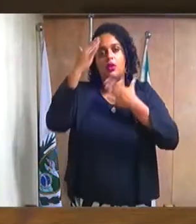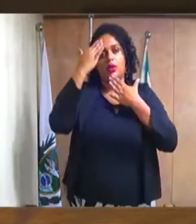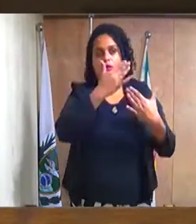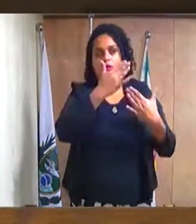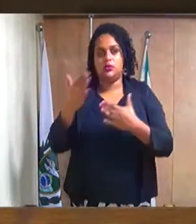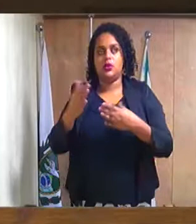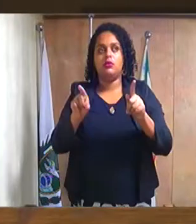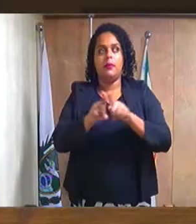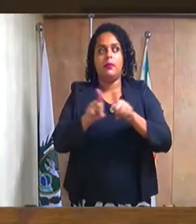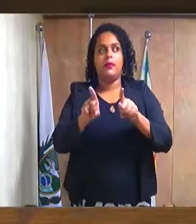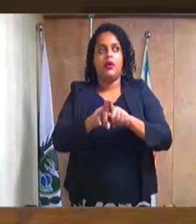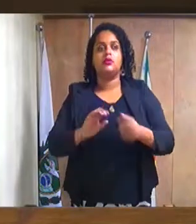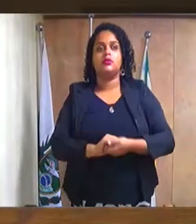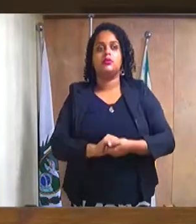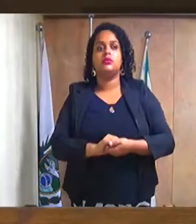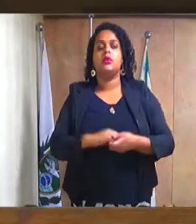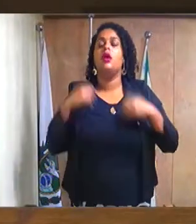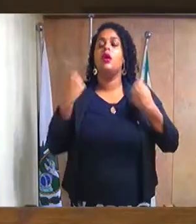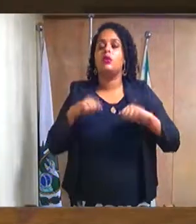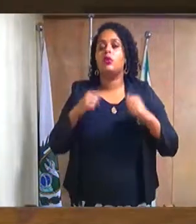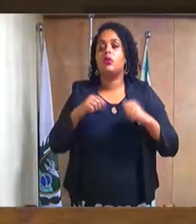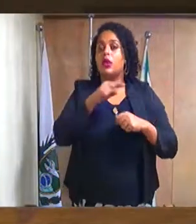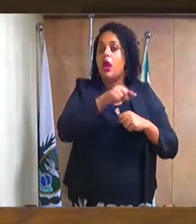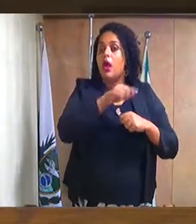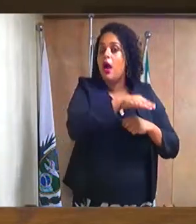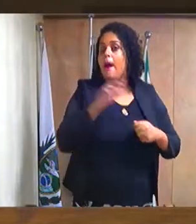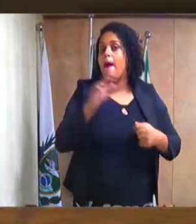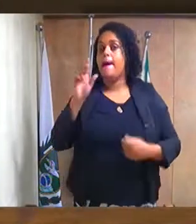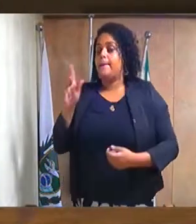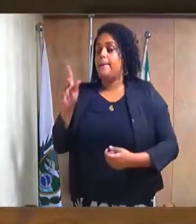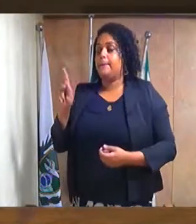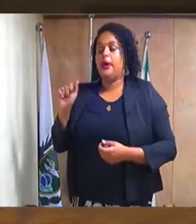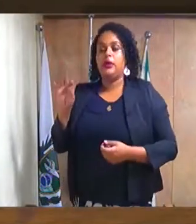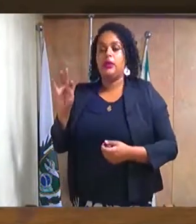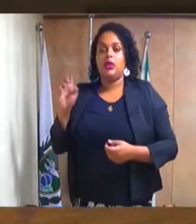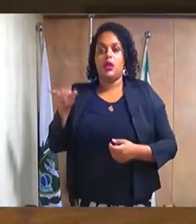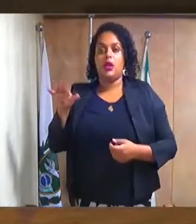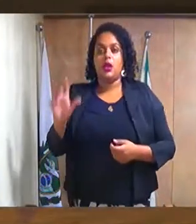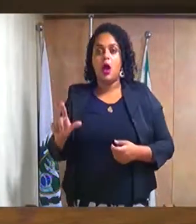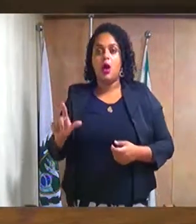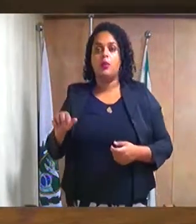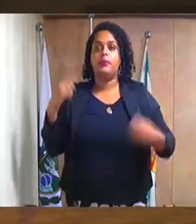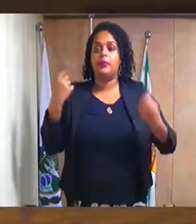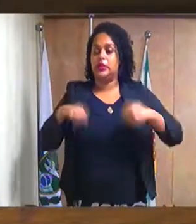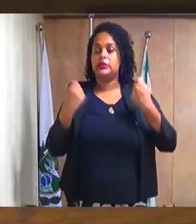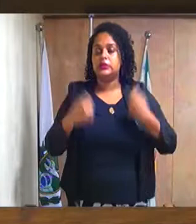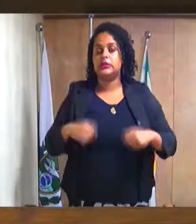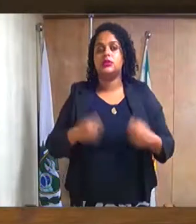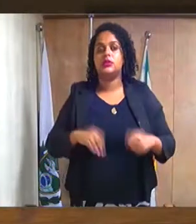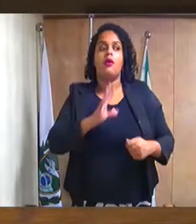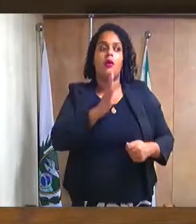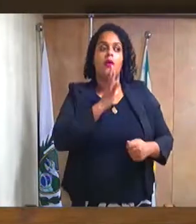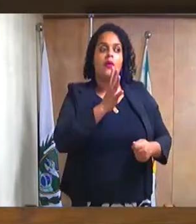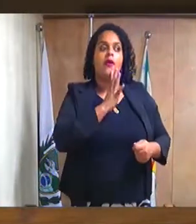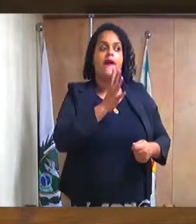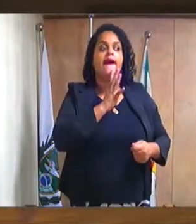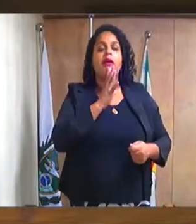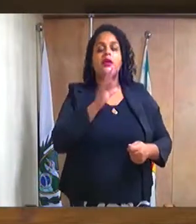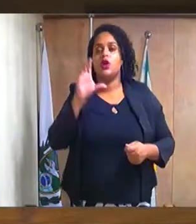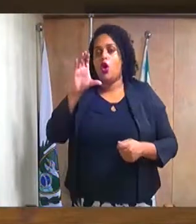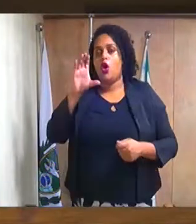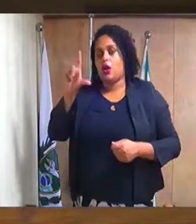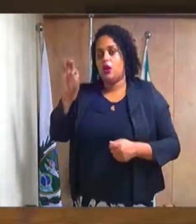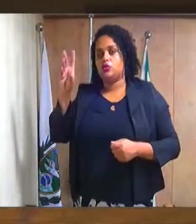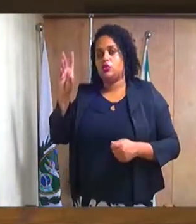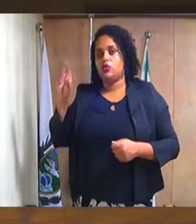que o Pantanal precisa de uma UBS. Muitos vereadores esteve lá, conhece, Cláudio Tomás, meu amigo, conhece muito bem lá,